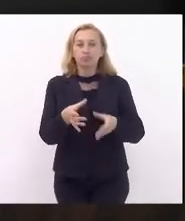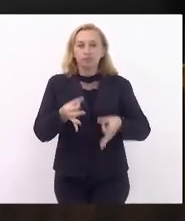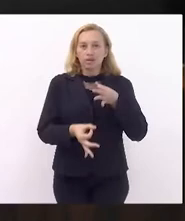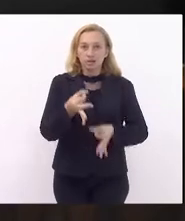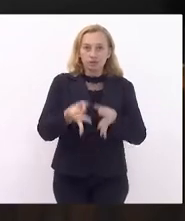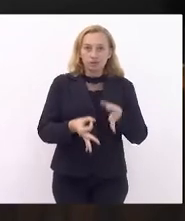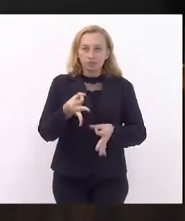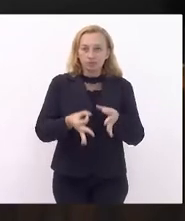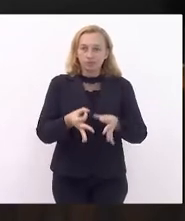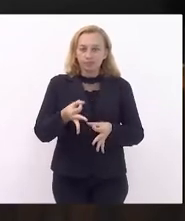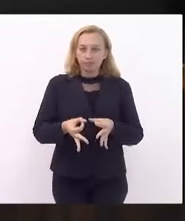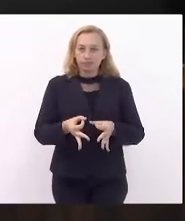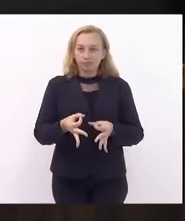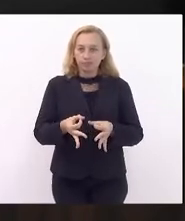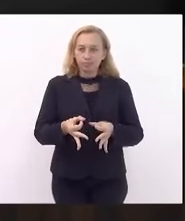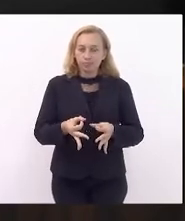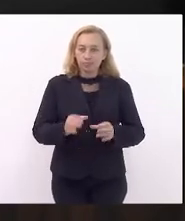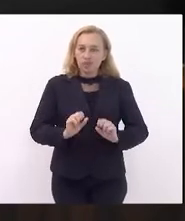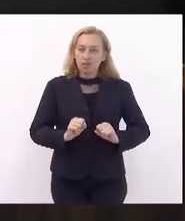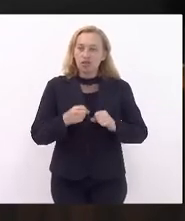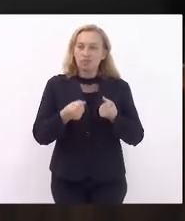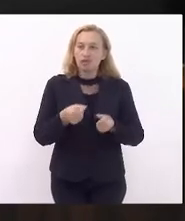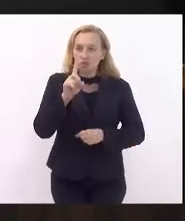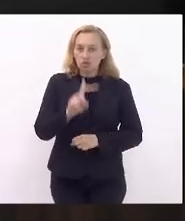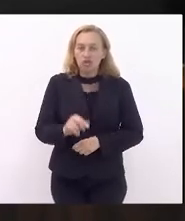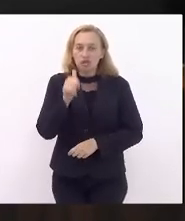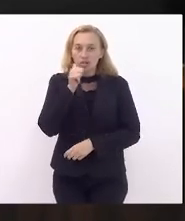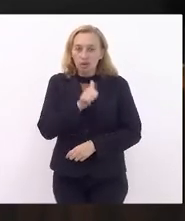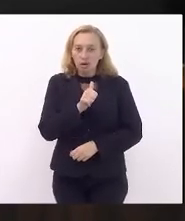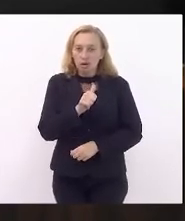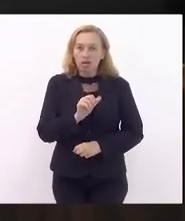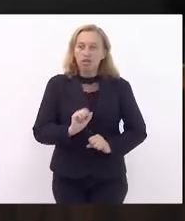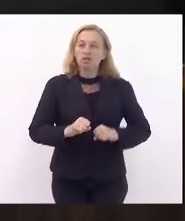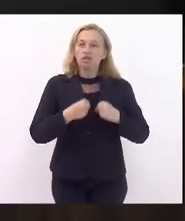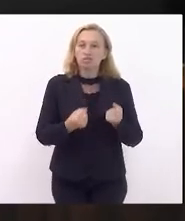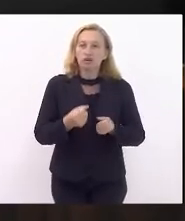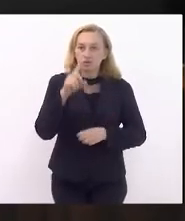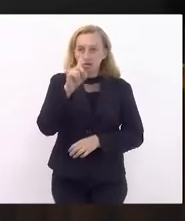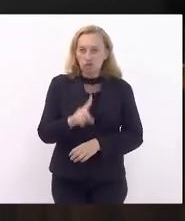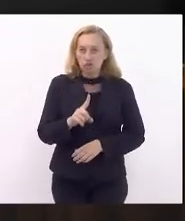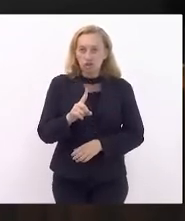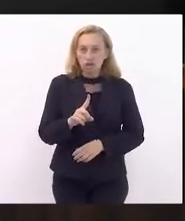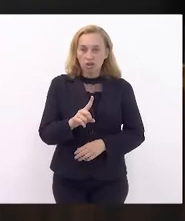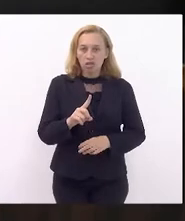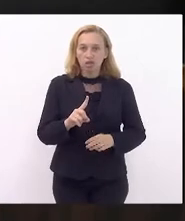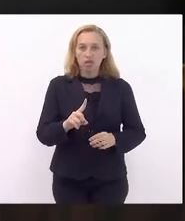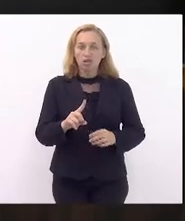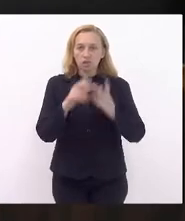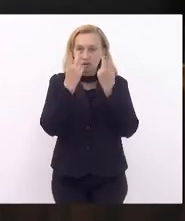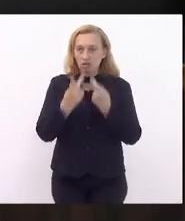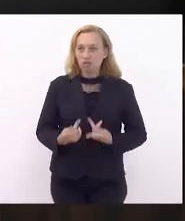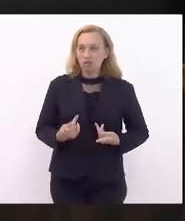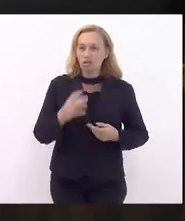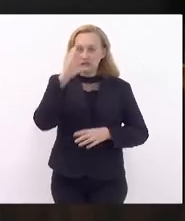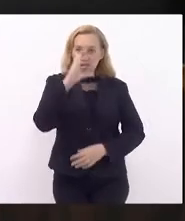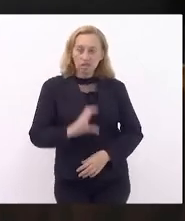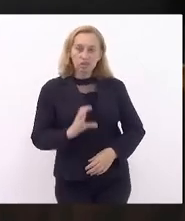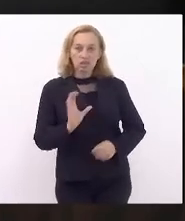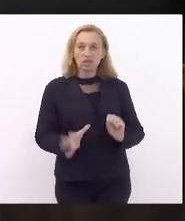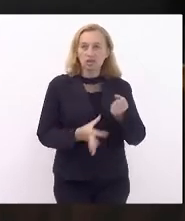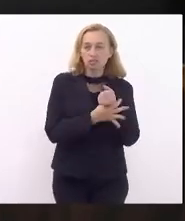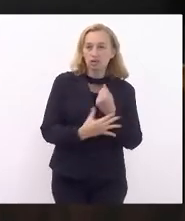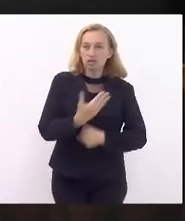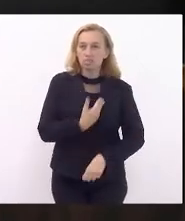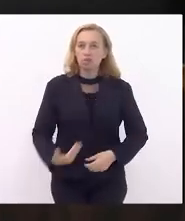condição e justiça, defesa dos direitos da mulher, defesa dos direitos humanos e cidadania, segurança pública e